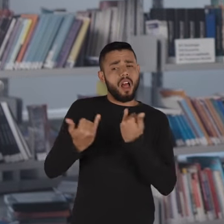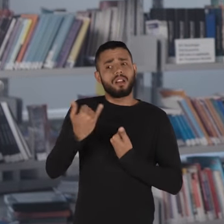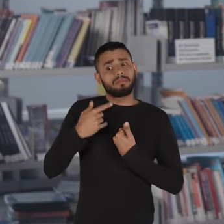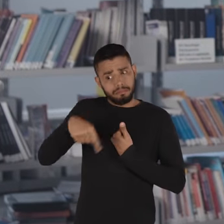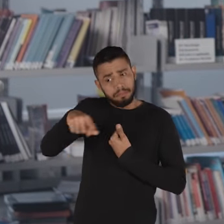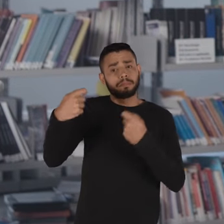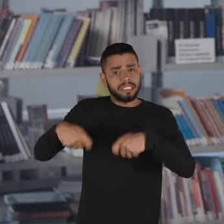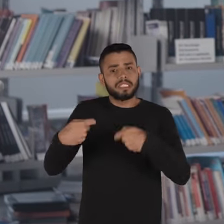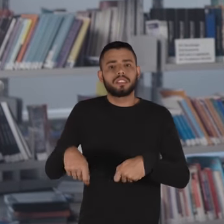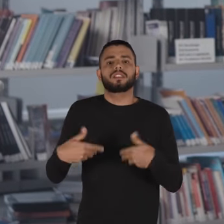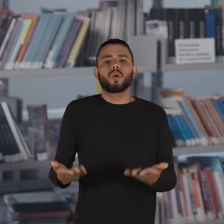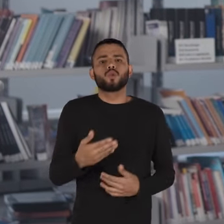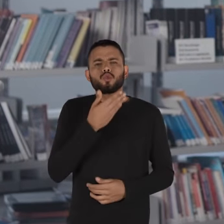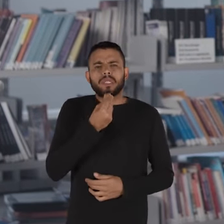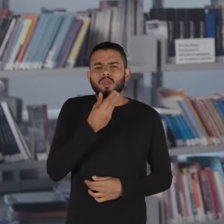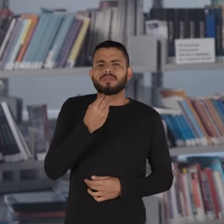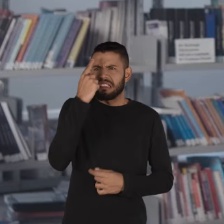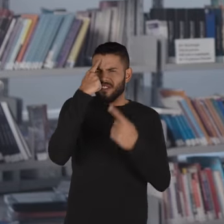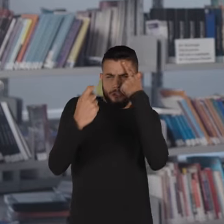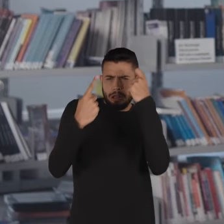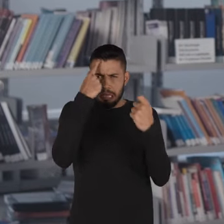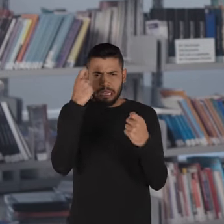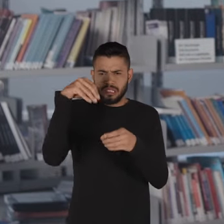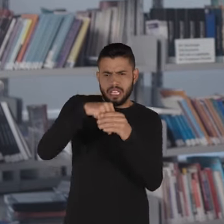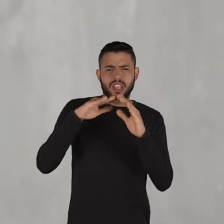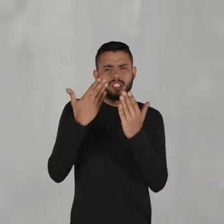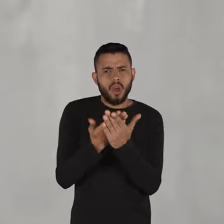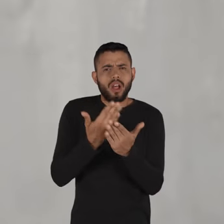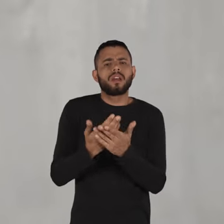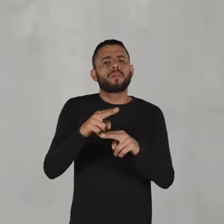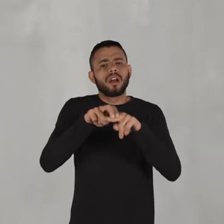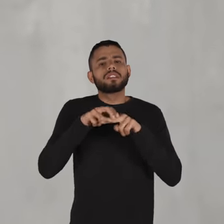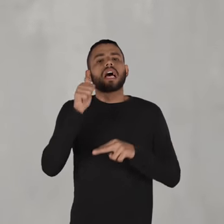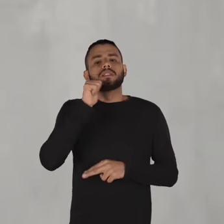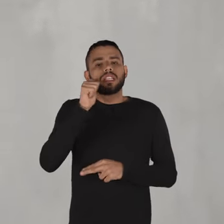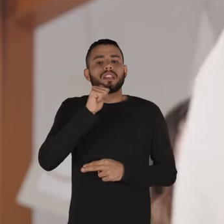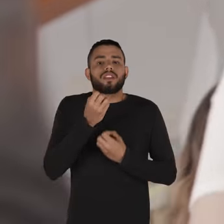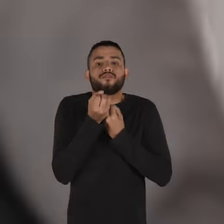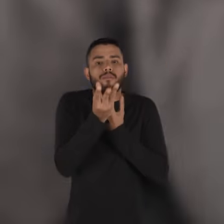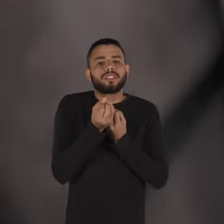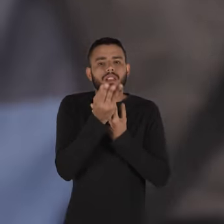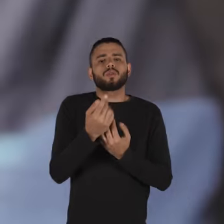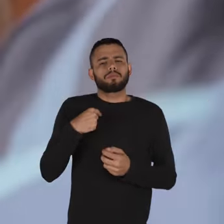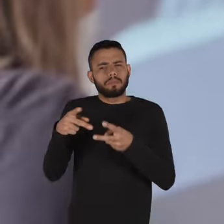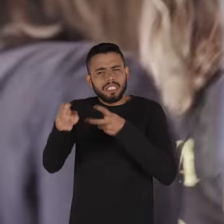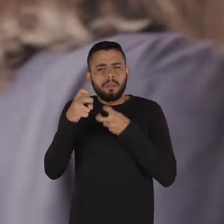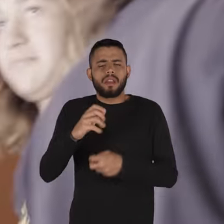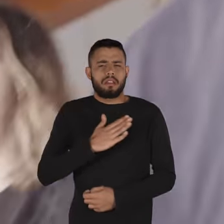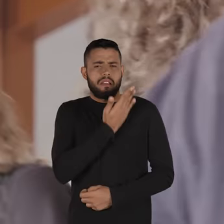demanda para a gente. Os meninos começaram a ficar muito mais violentos na escola por conta das meninas estarem mais informadas,